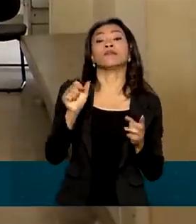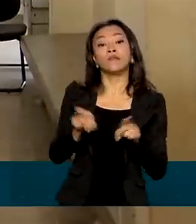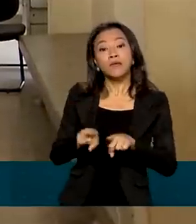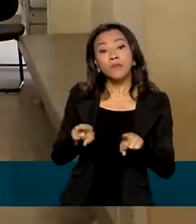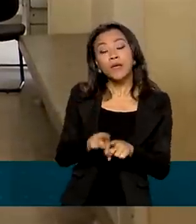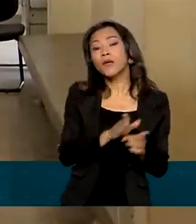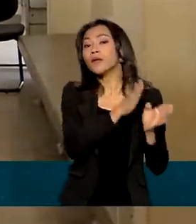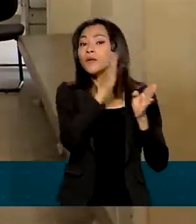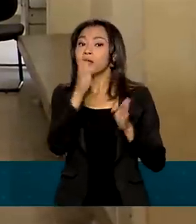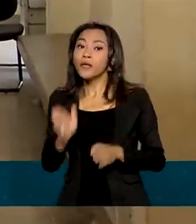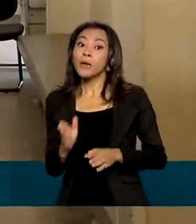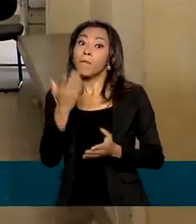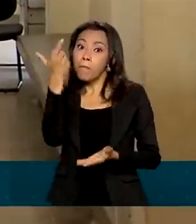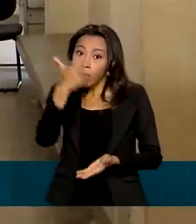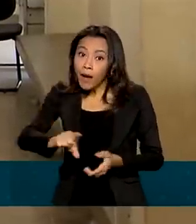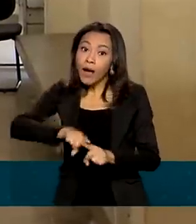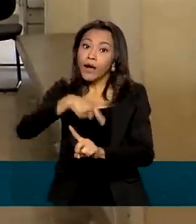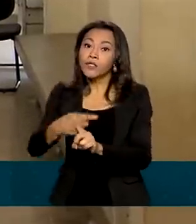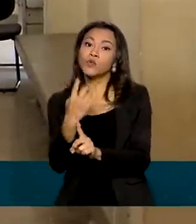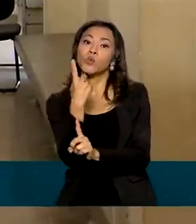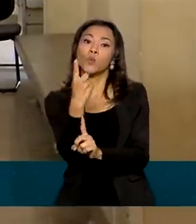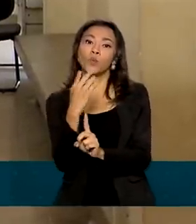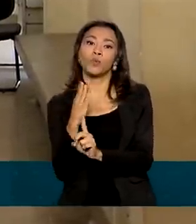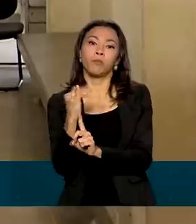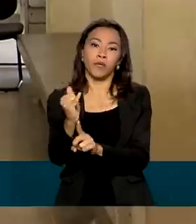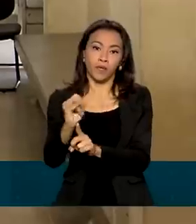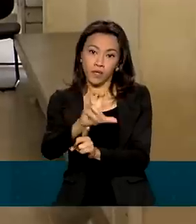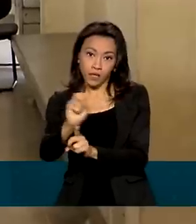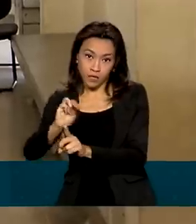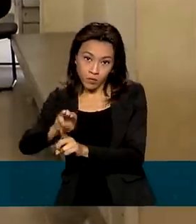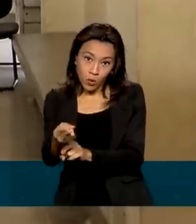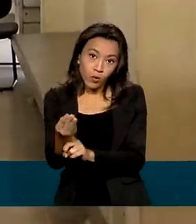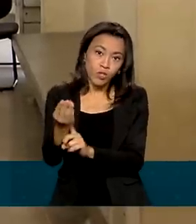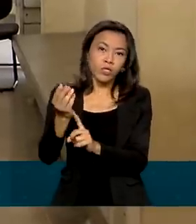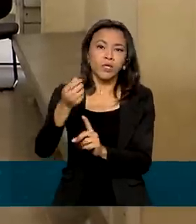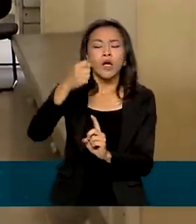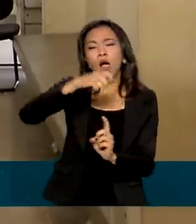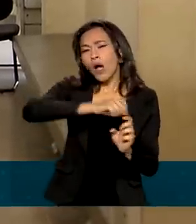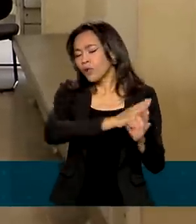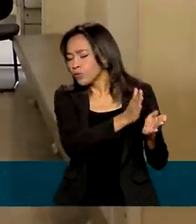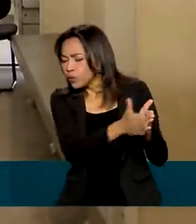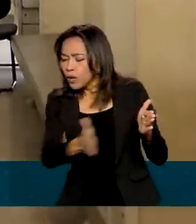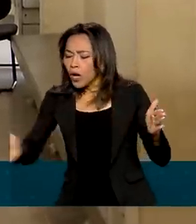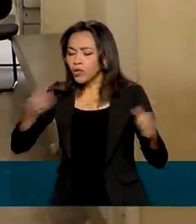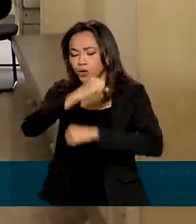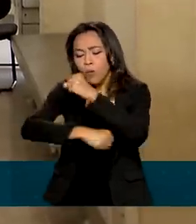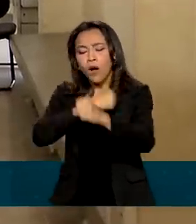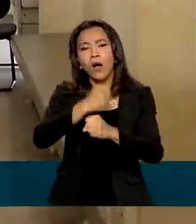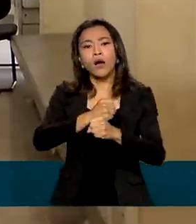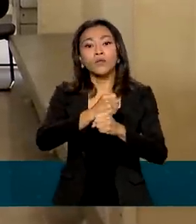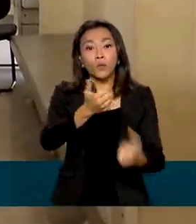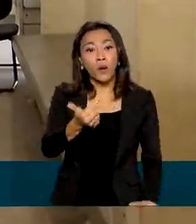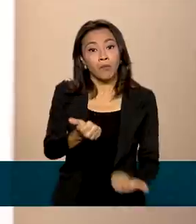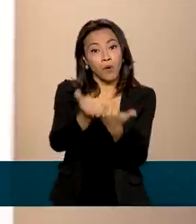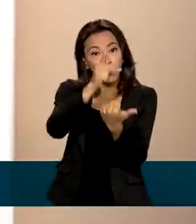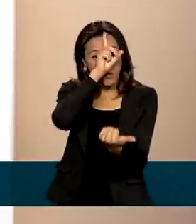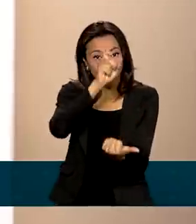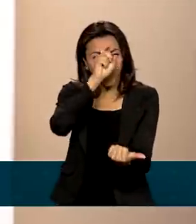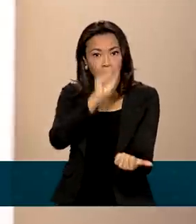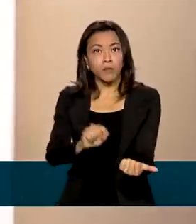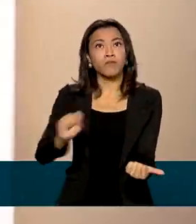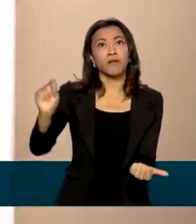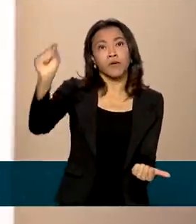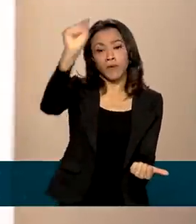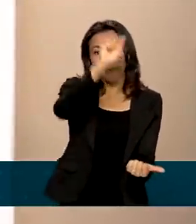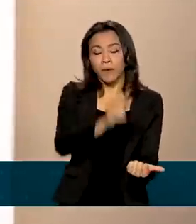ampliou em 1 bilhão e meio de reais o financiamento anual da rede de atenção materno-infantil. O